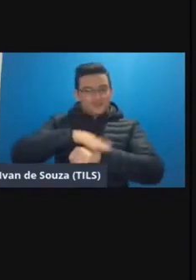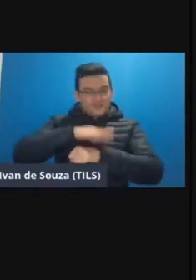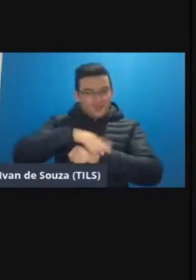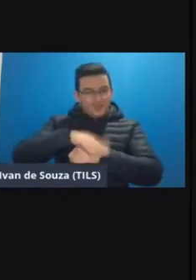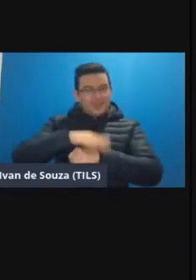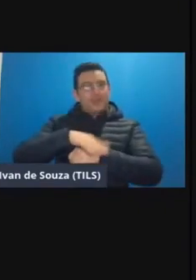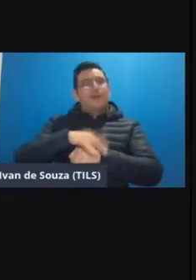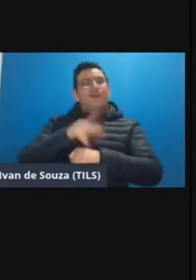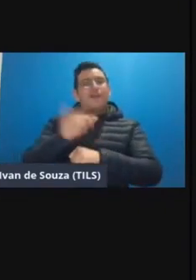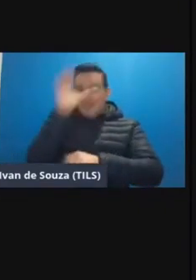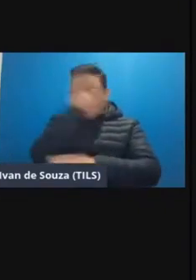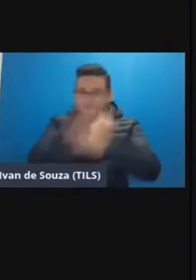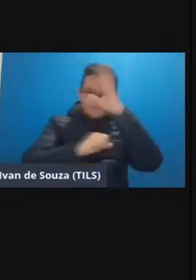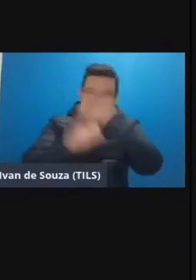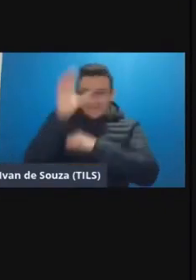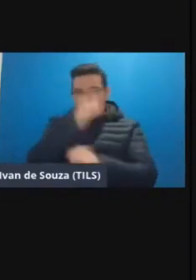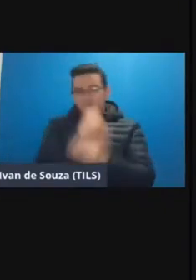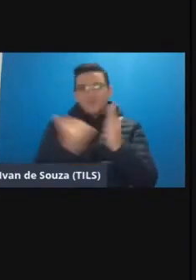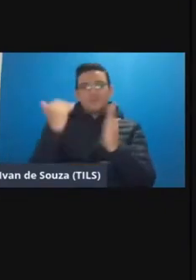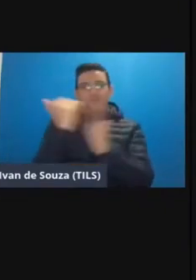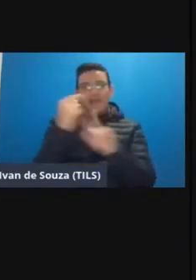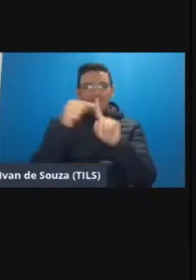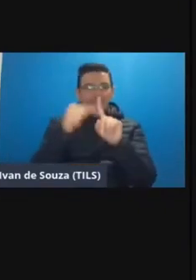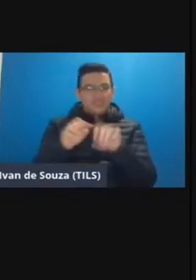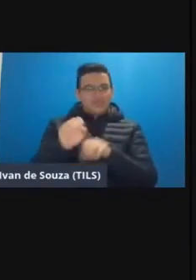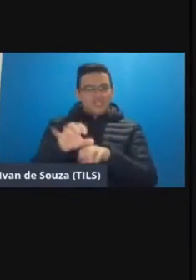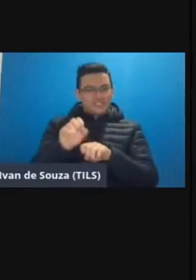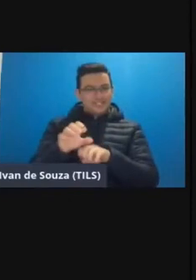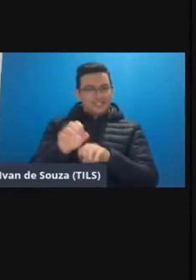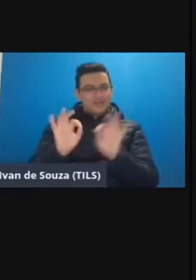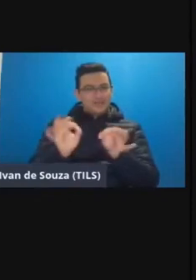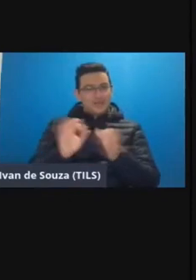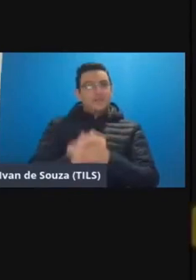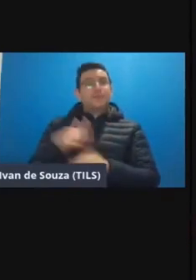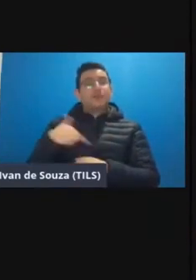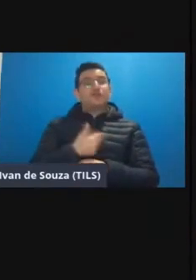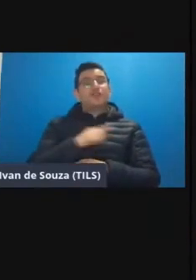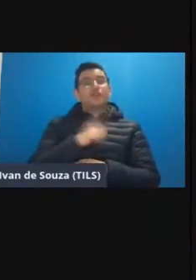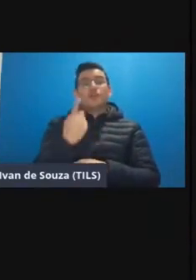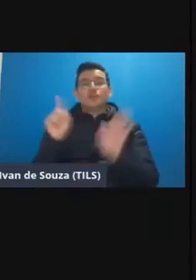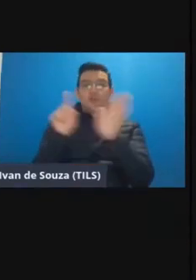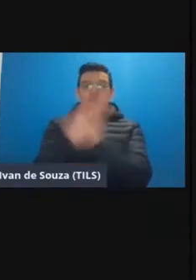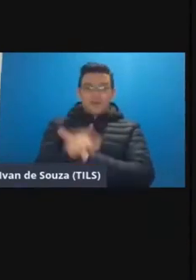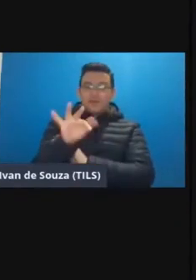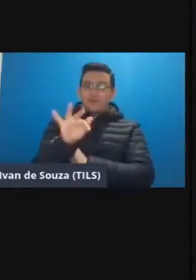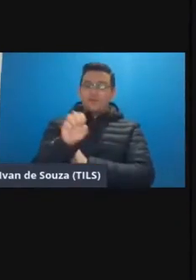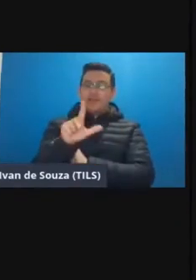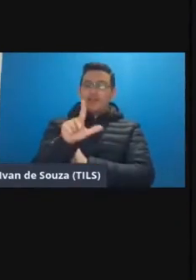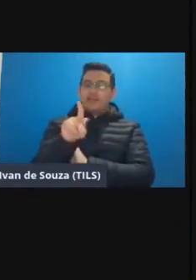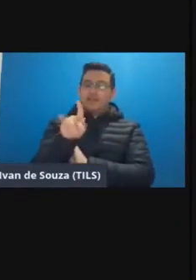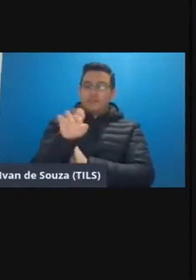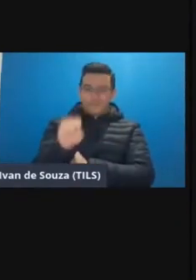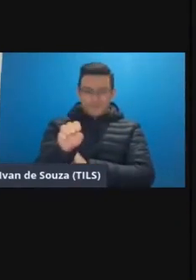aprendendo um pouco mais com esse tipo de ensino né a gente tem mais uma pergunta aqui do Felipe França